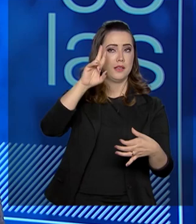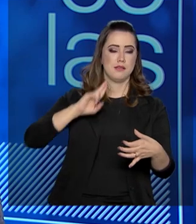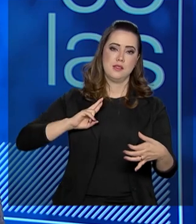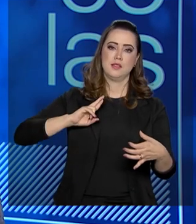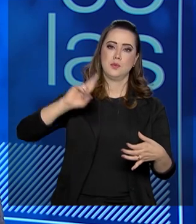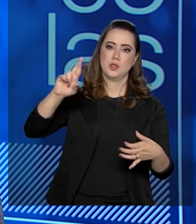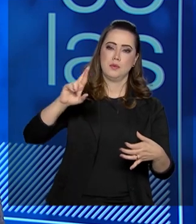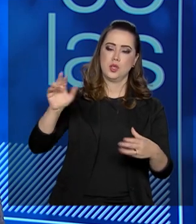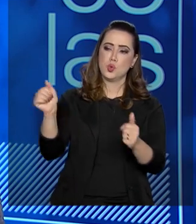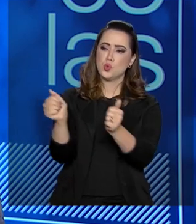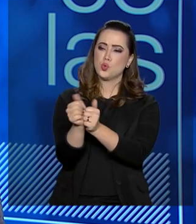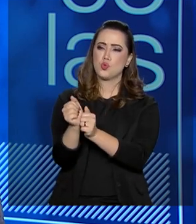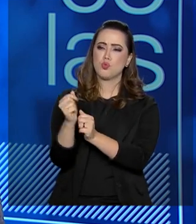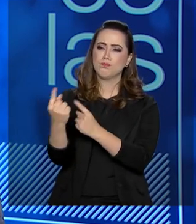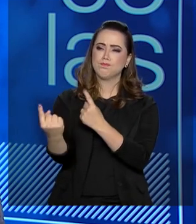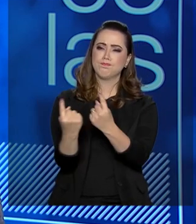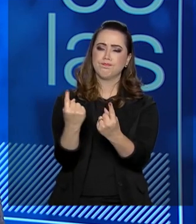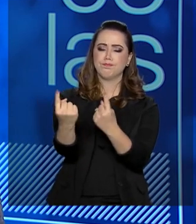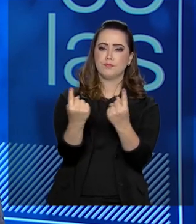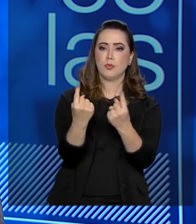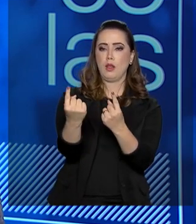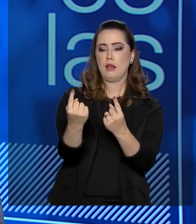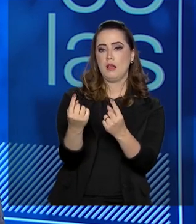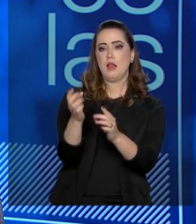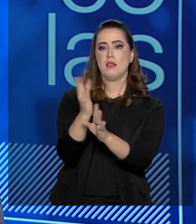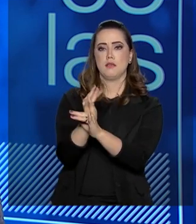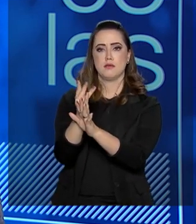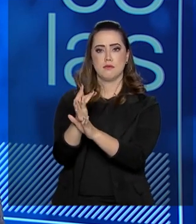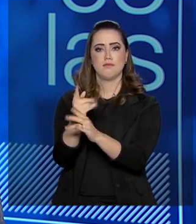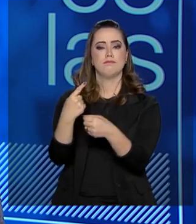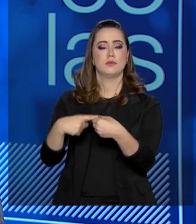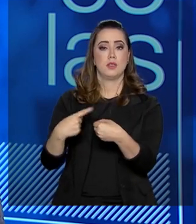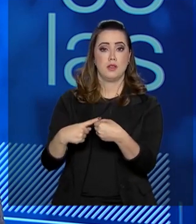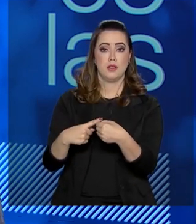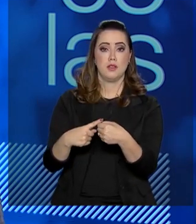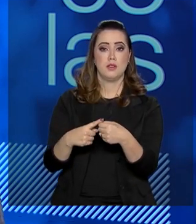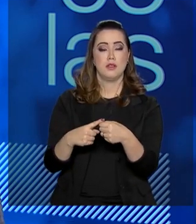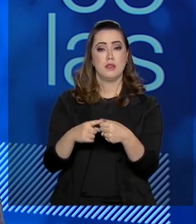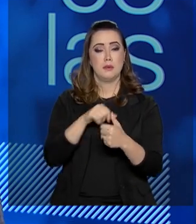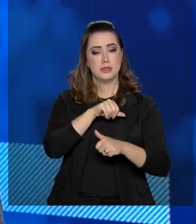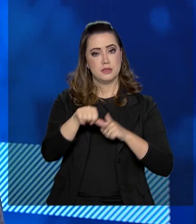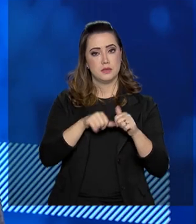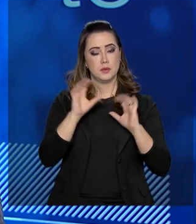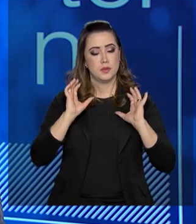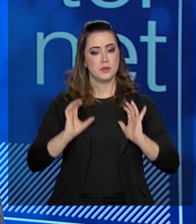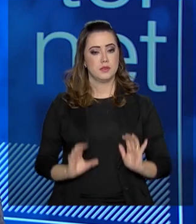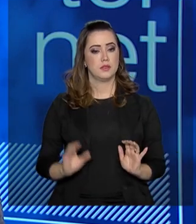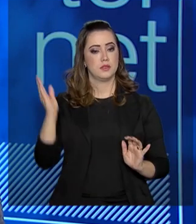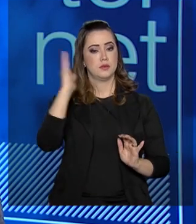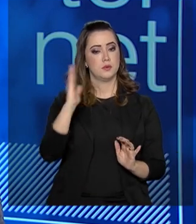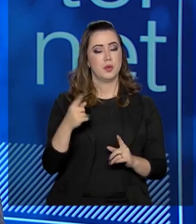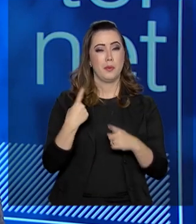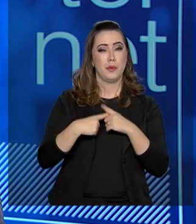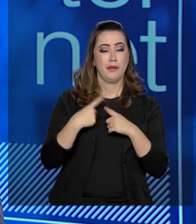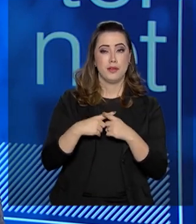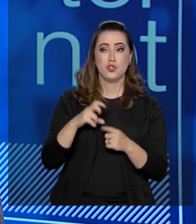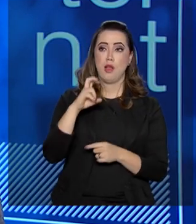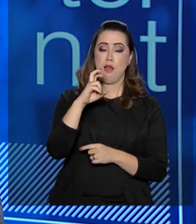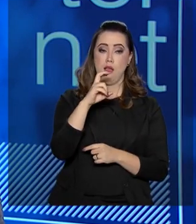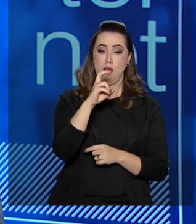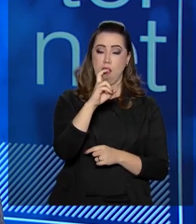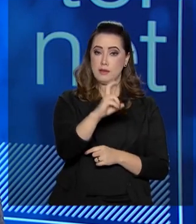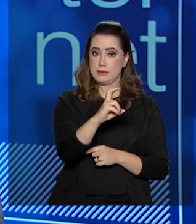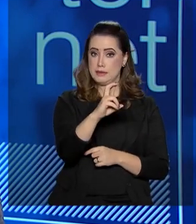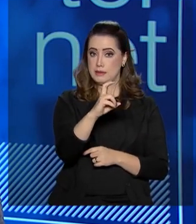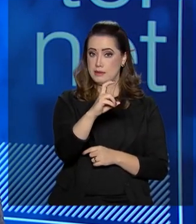junto aos municípios em relação à formação da cidadania brasileira. Por quê? O FNDE em seus 52 programas, já